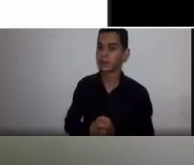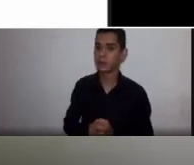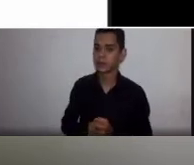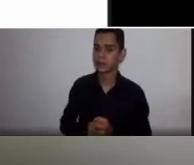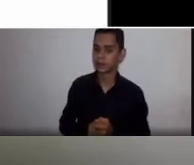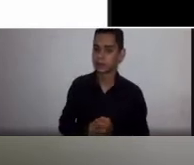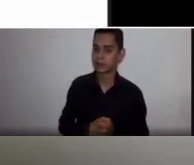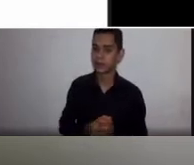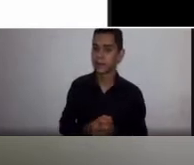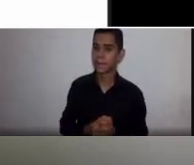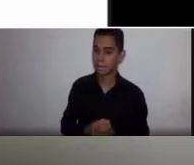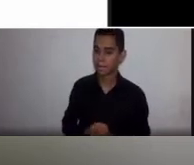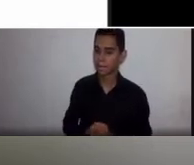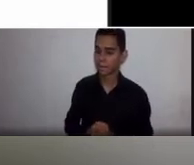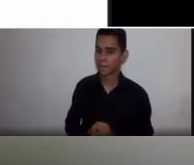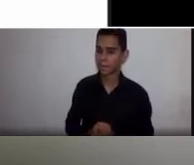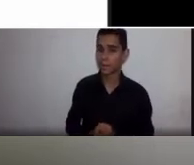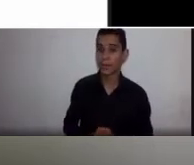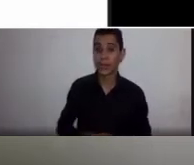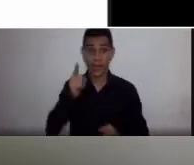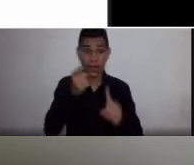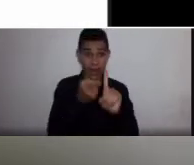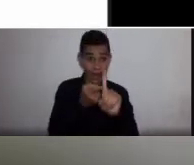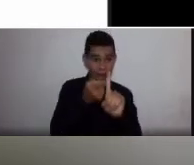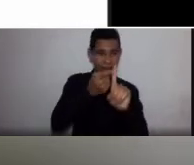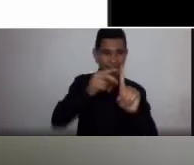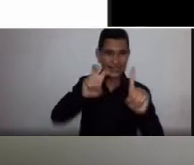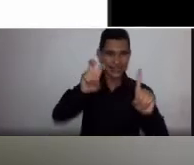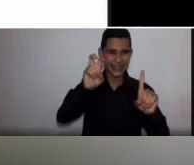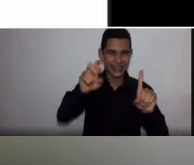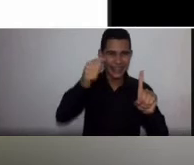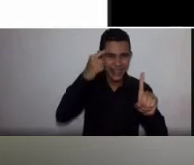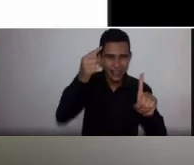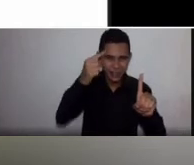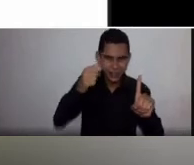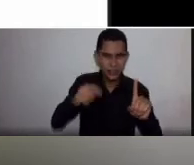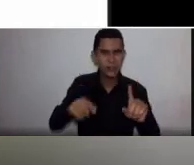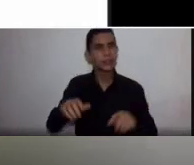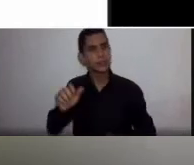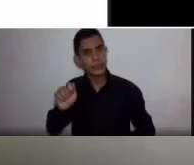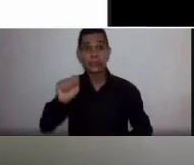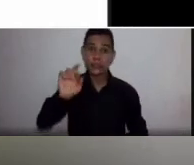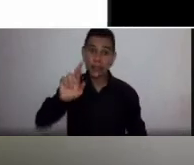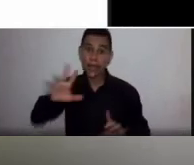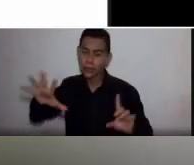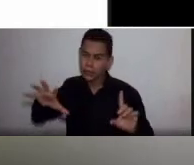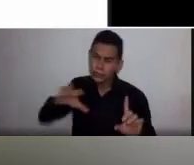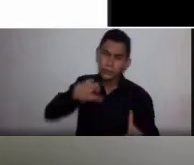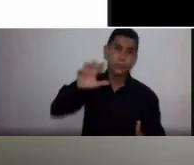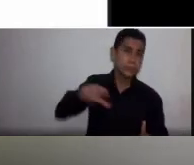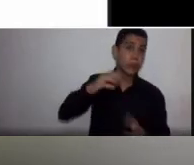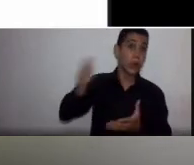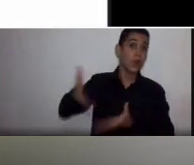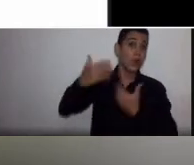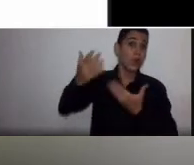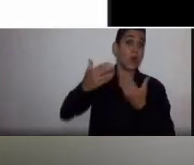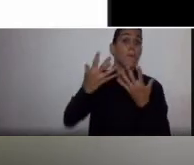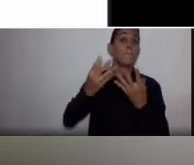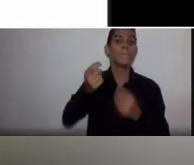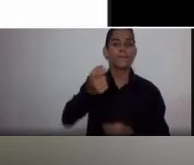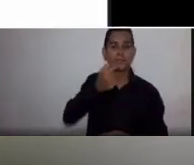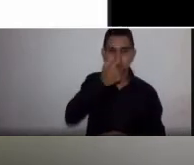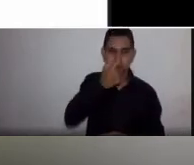paciente comoglobina de 5 ainda leva mais oxigênio do que gasta. Um paciente comoglobina de 2